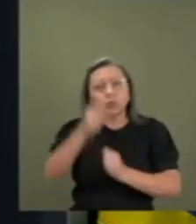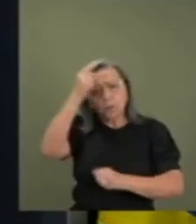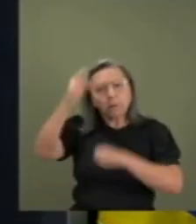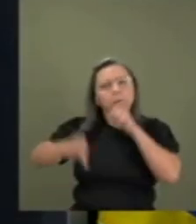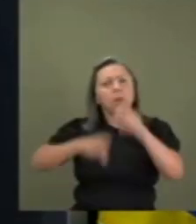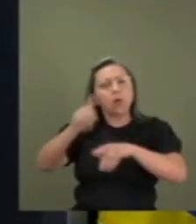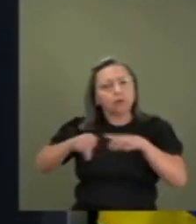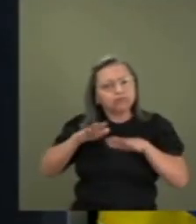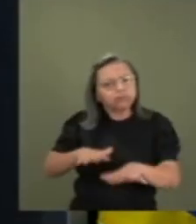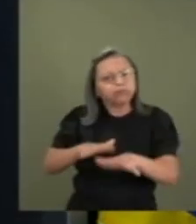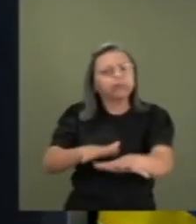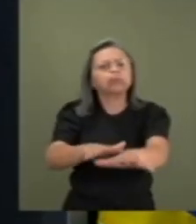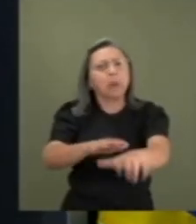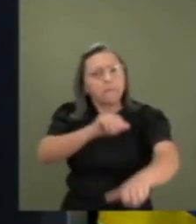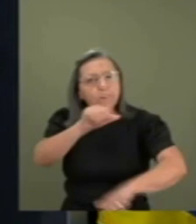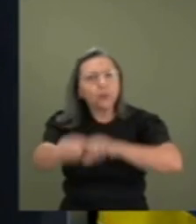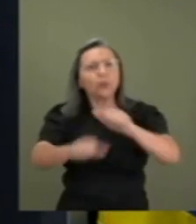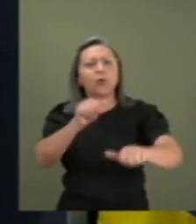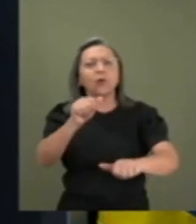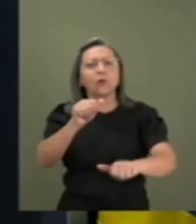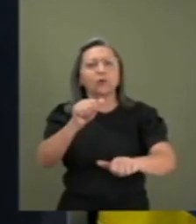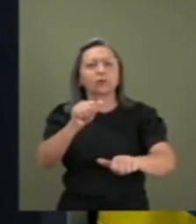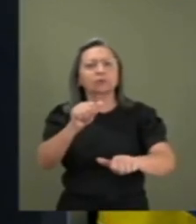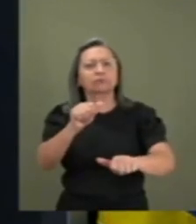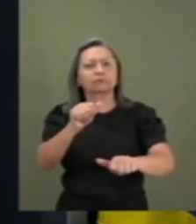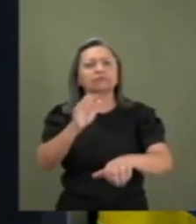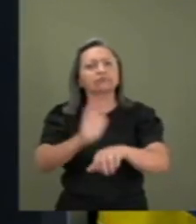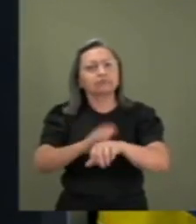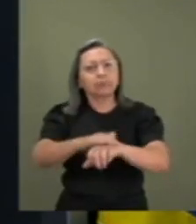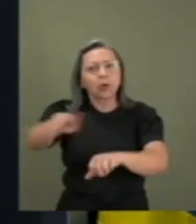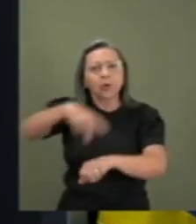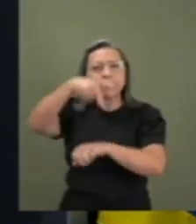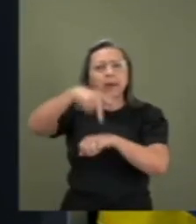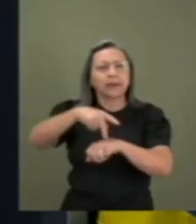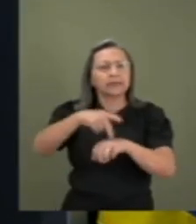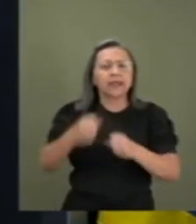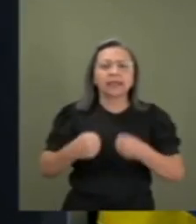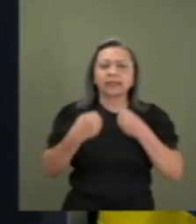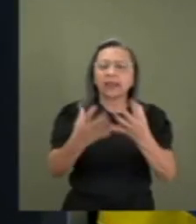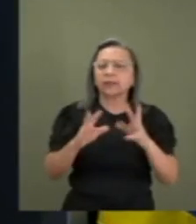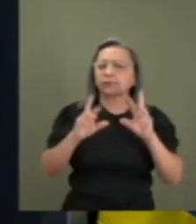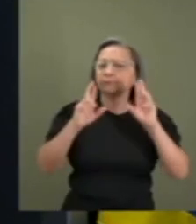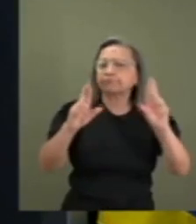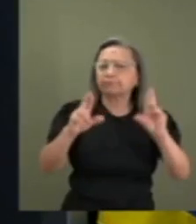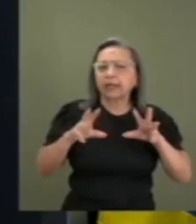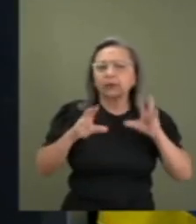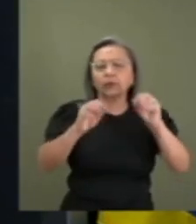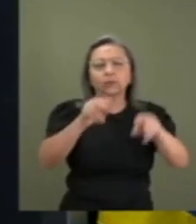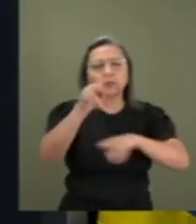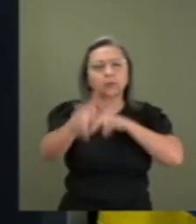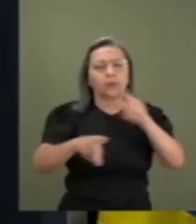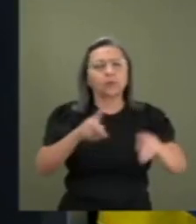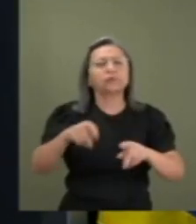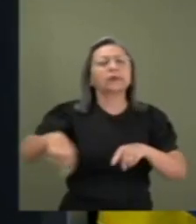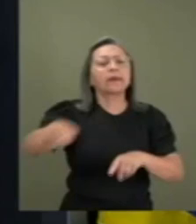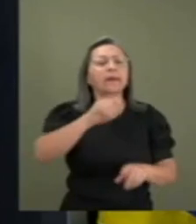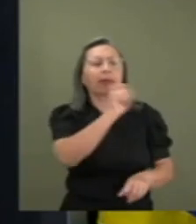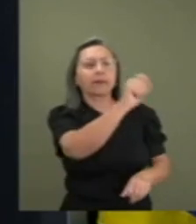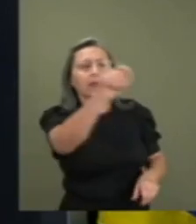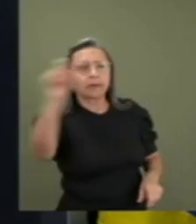rumo desse país, dando um sopro de esperança de que quem errou,